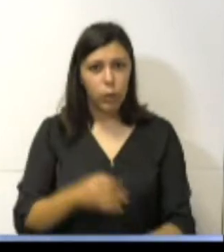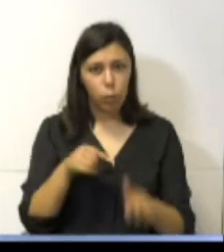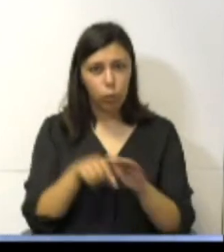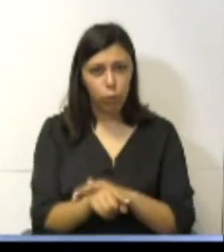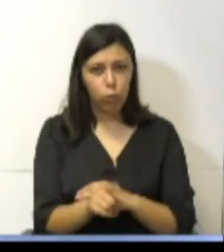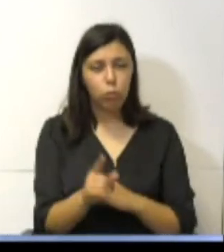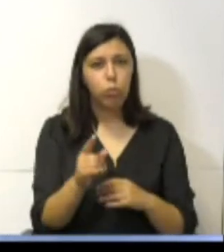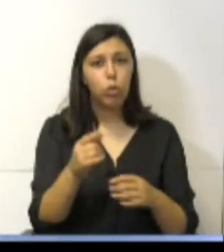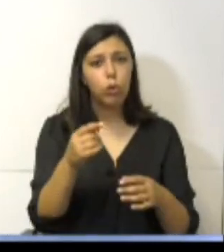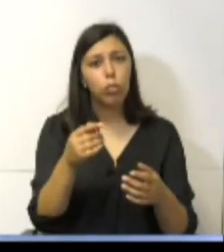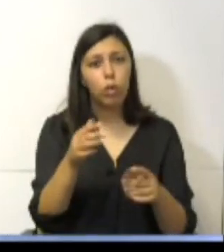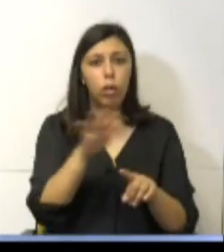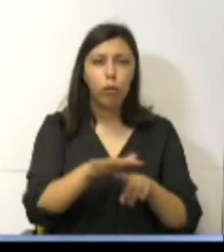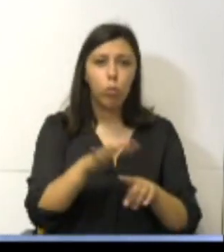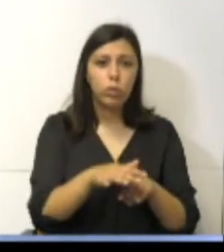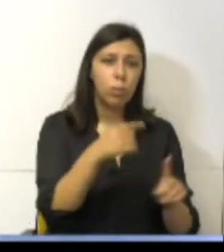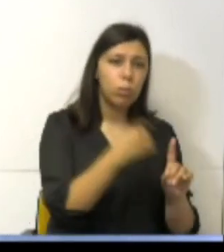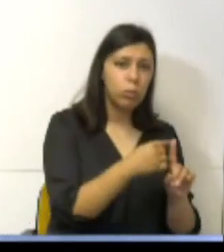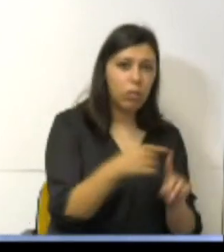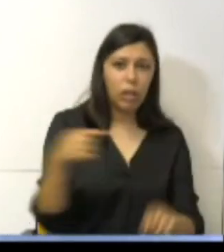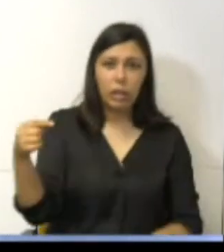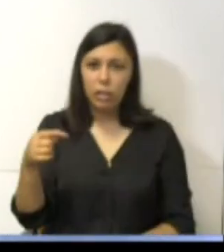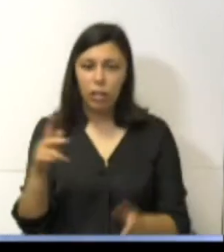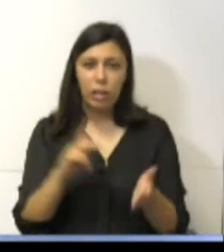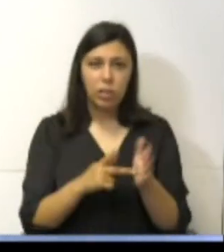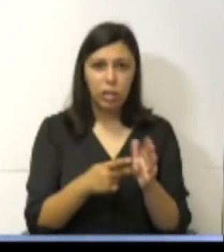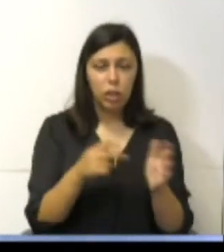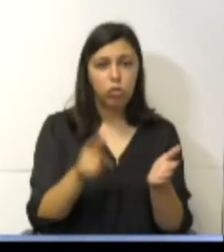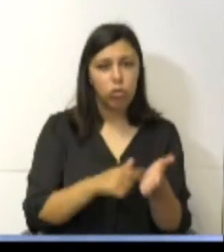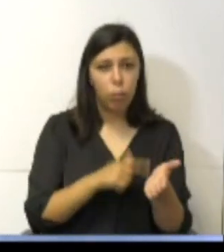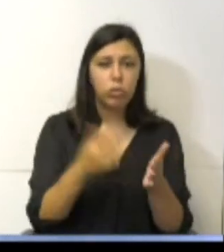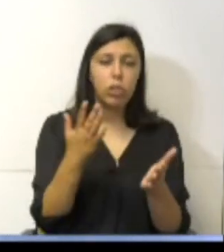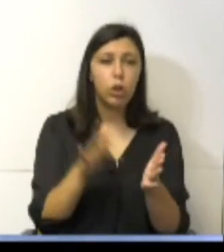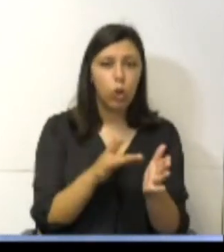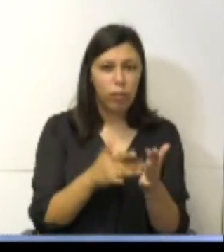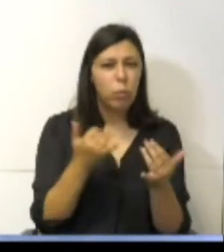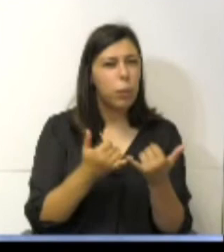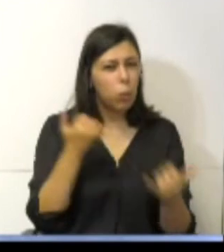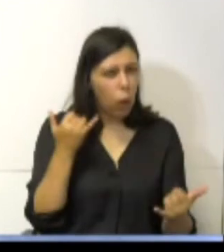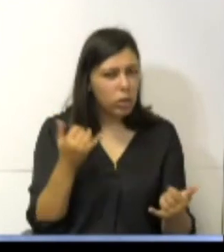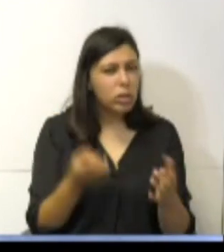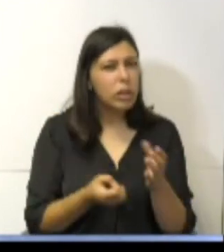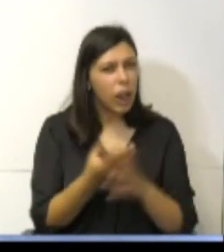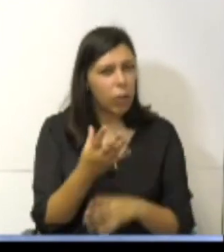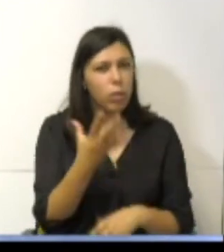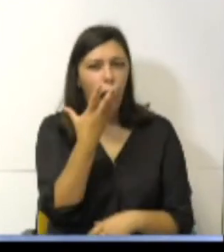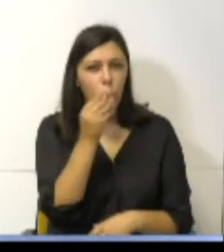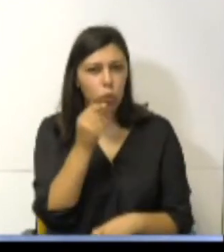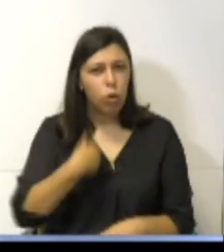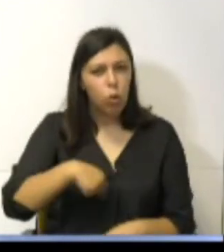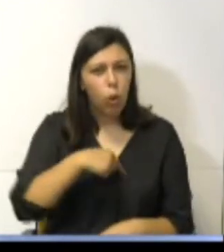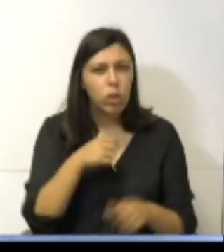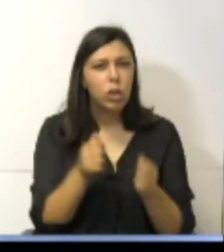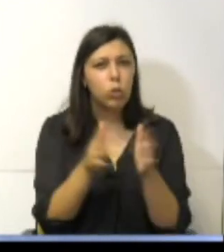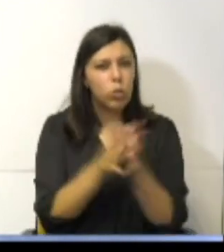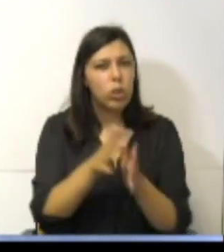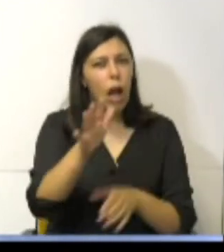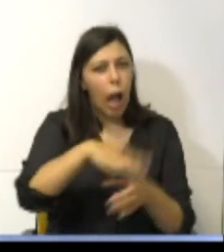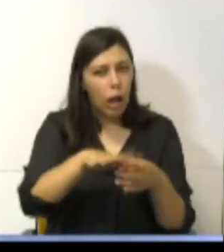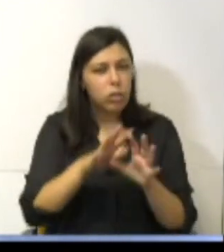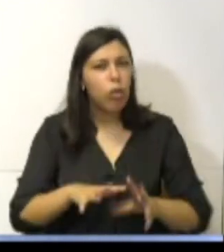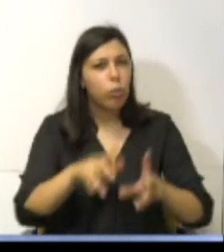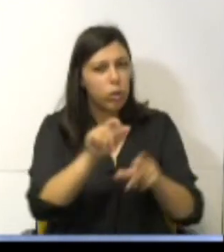positivo e negativo que esta estratégia dos tablets e dos manuais digitais estão a criar nos nossos alunos em todas as áreas do seu